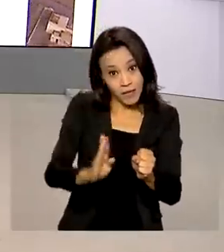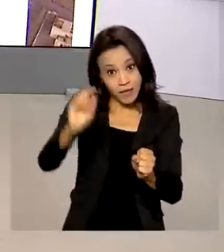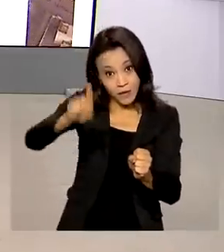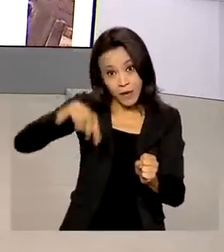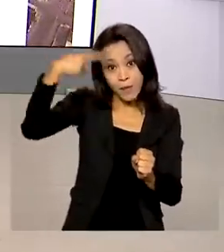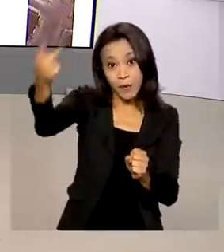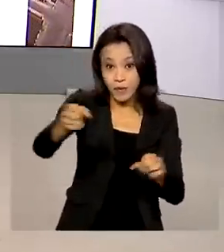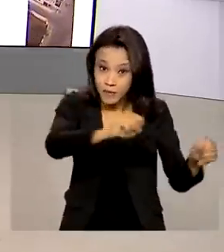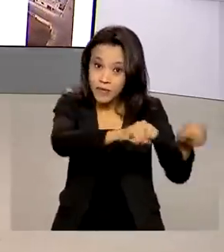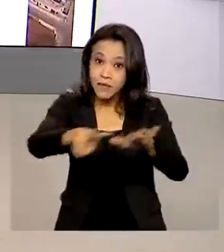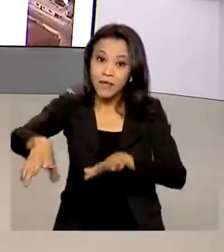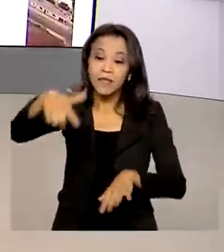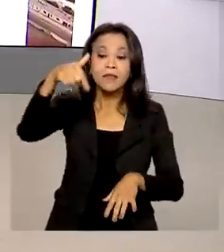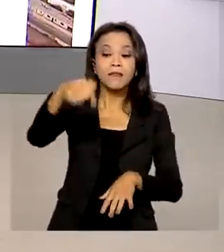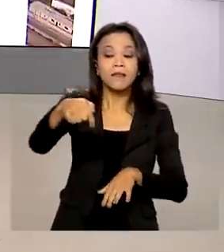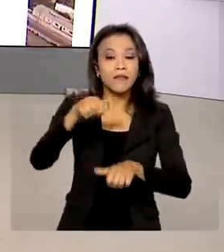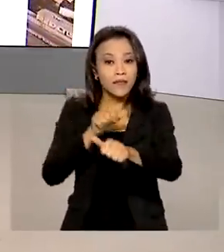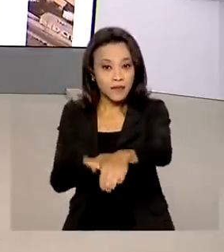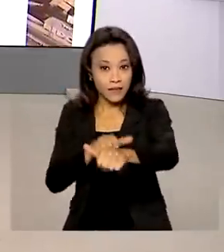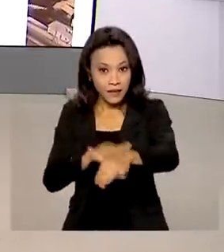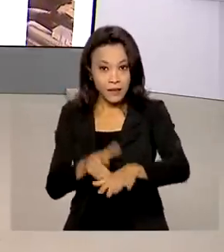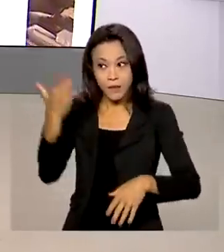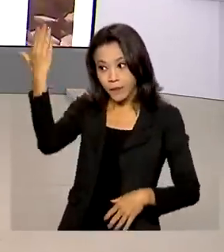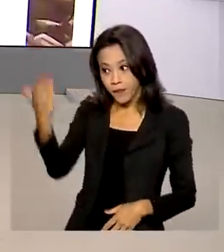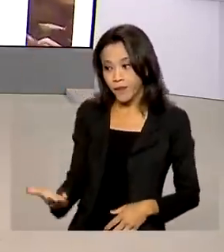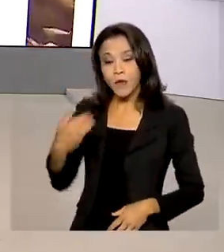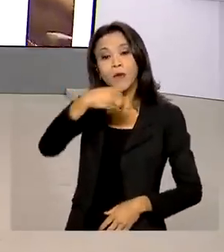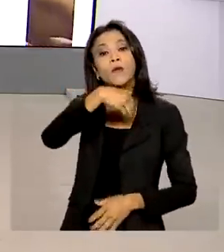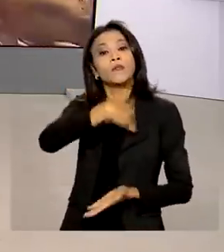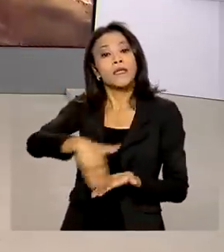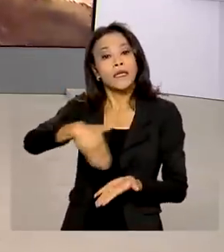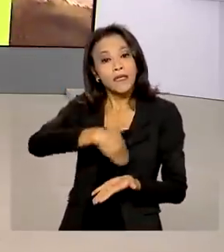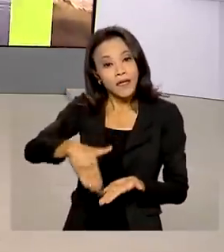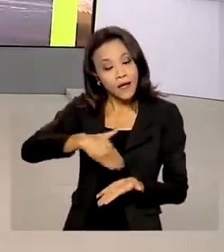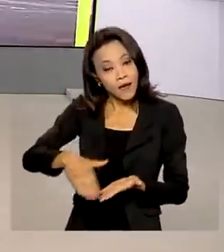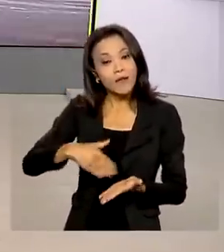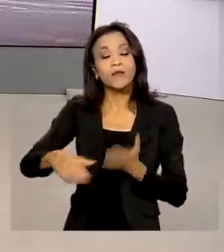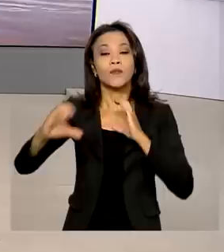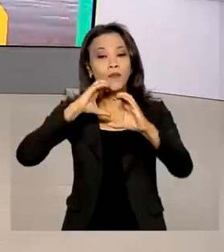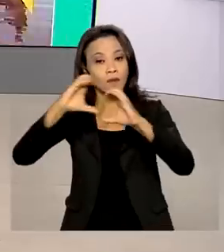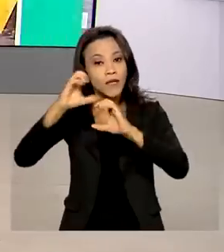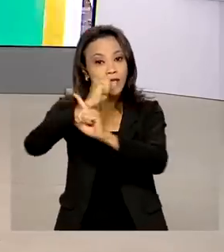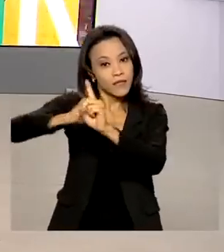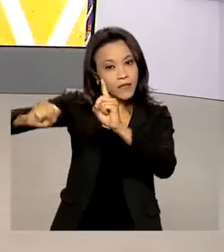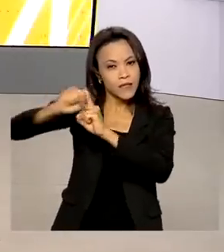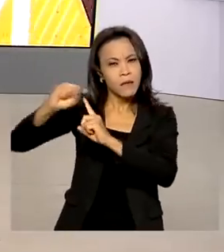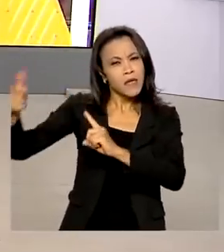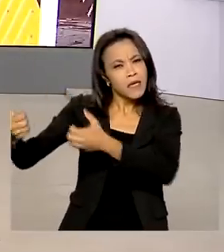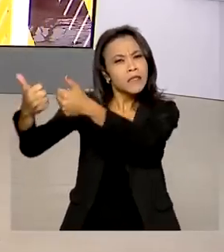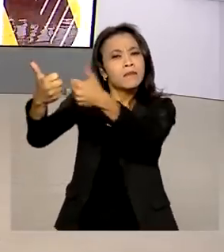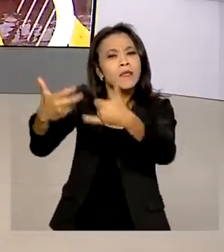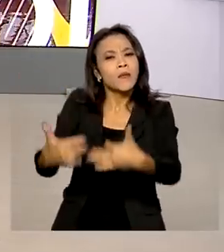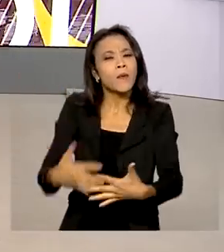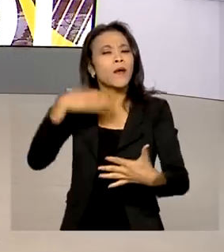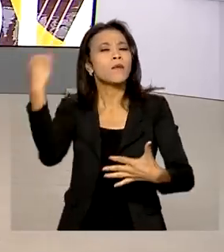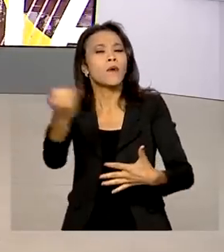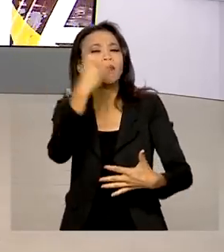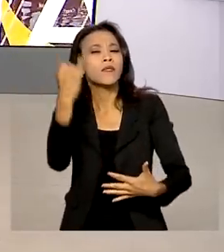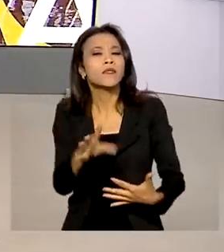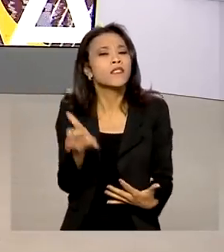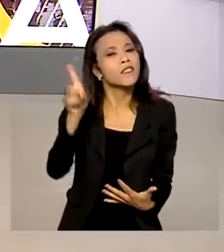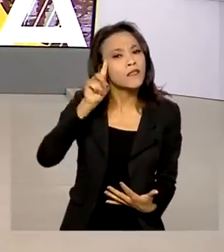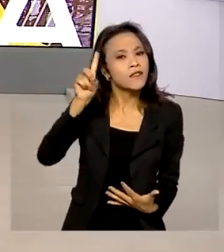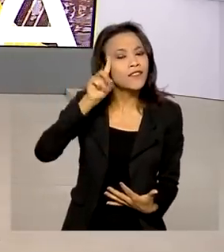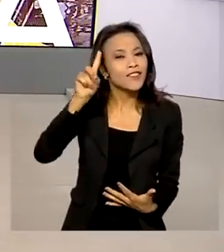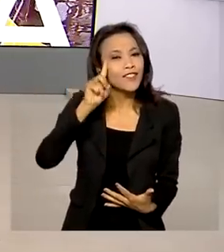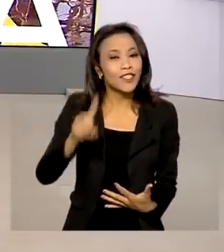dia 7 de setembro, o secretário especial de Comunicação Social falou sobre a importância da data ao programa